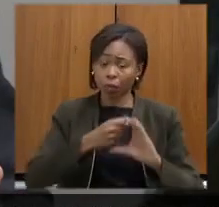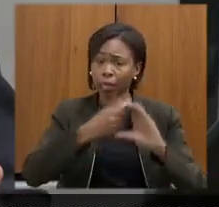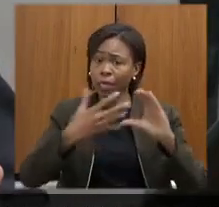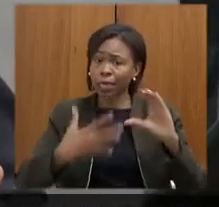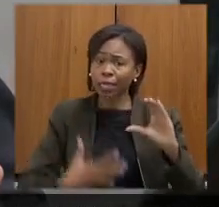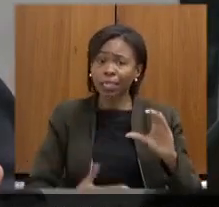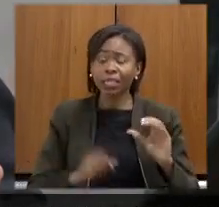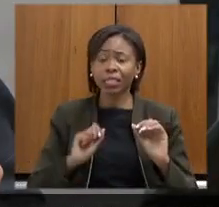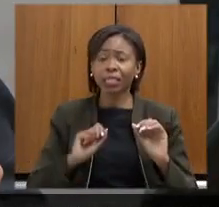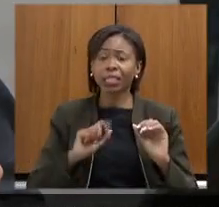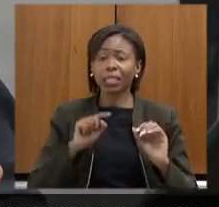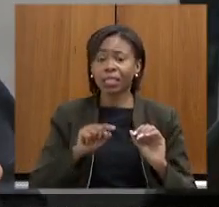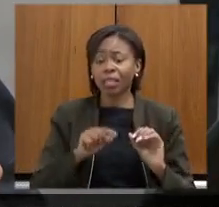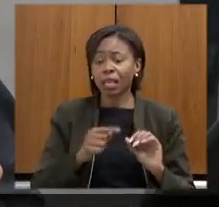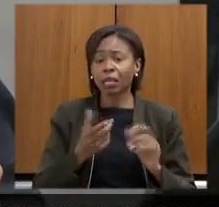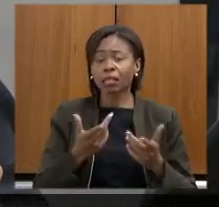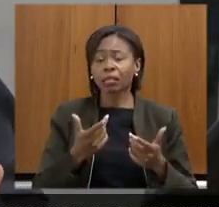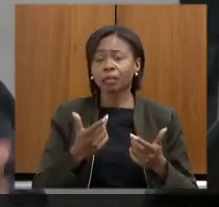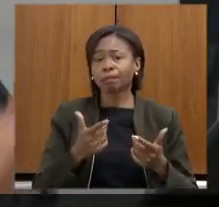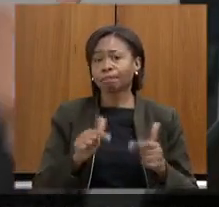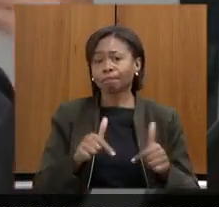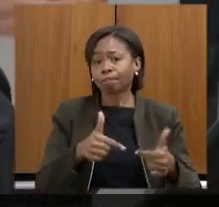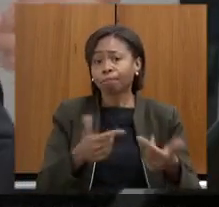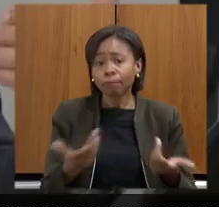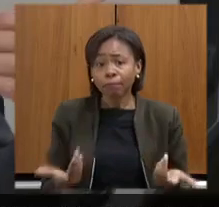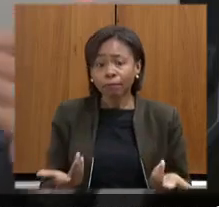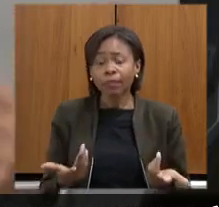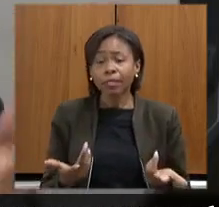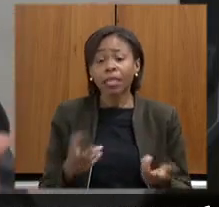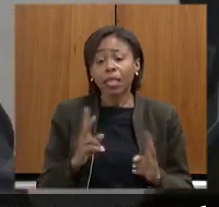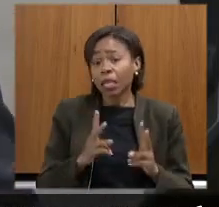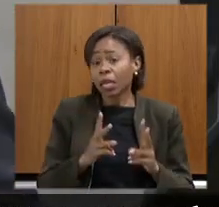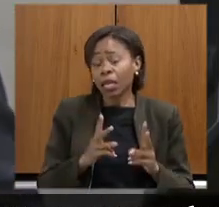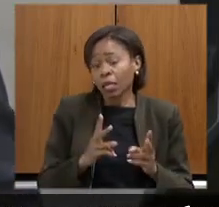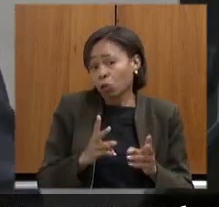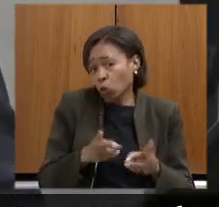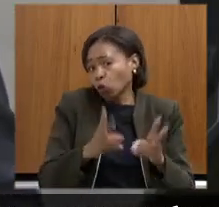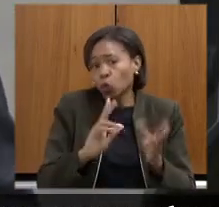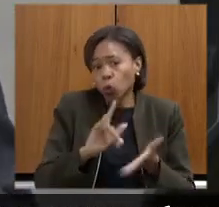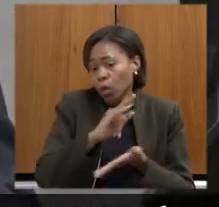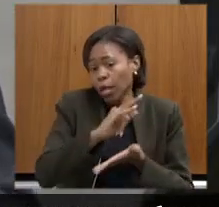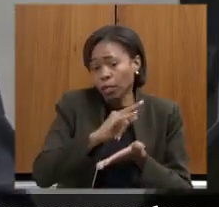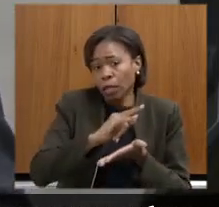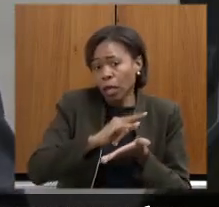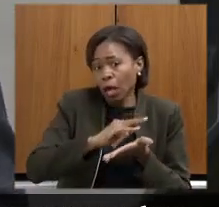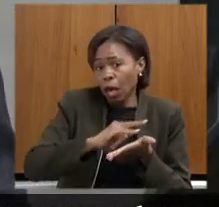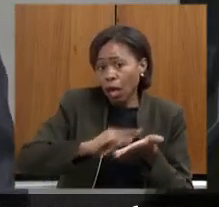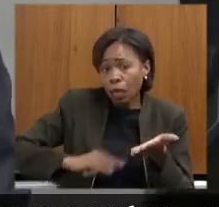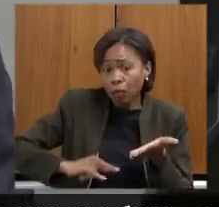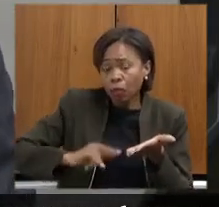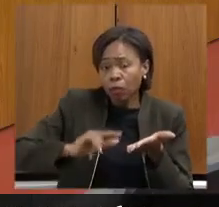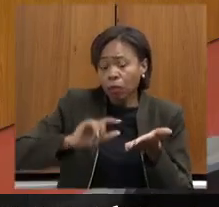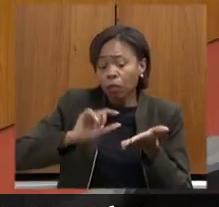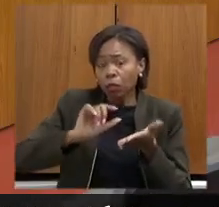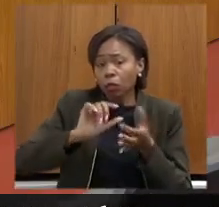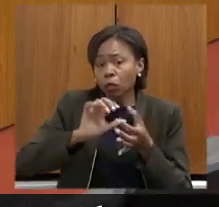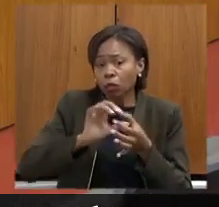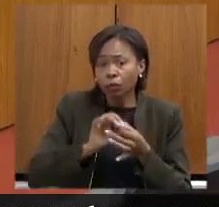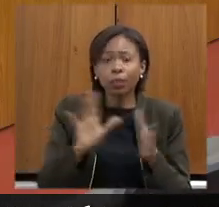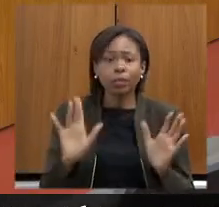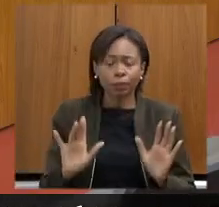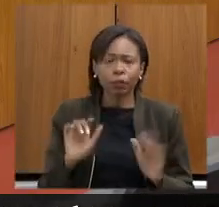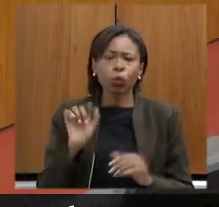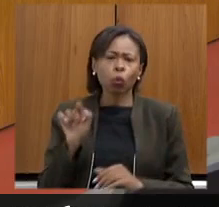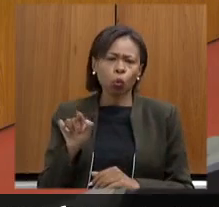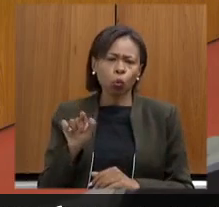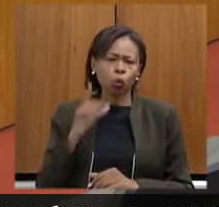prossegue com a análise do licenciamento o deputado Virgílio falou uma coisa muito foi muito assertivo aqui ao posicionar o